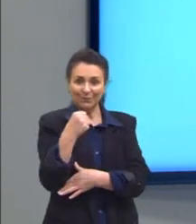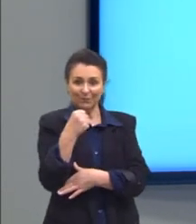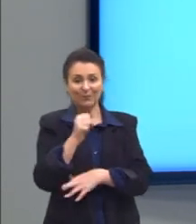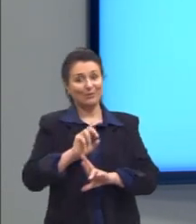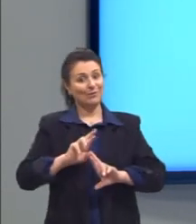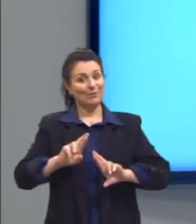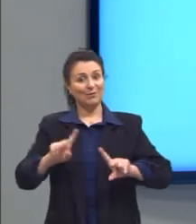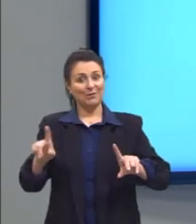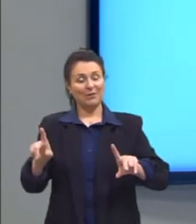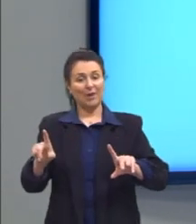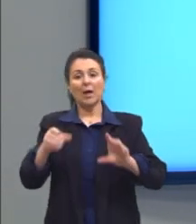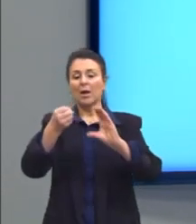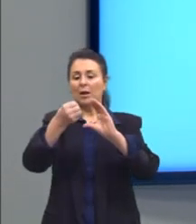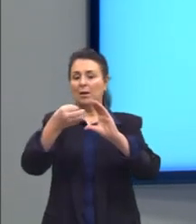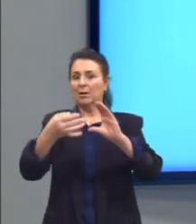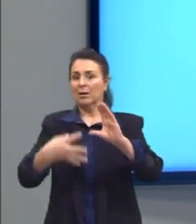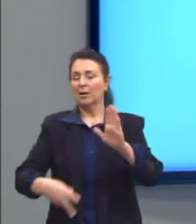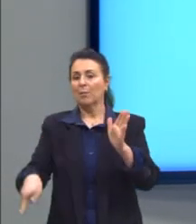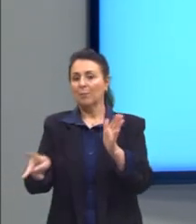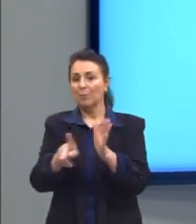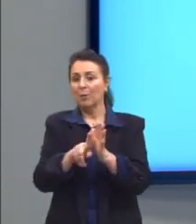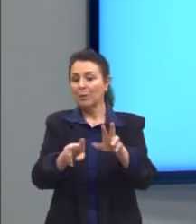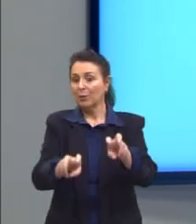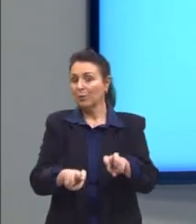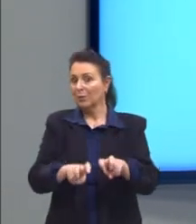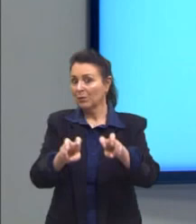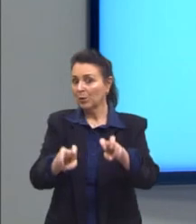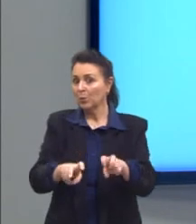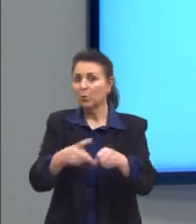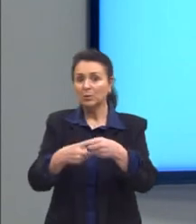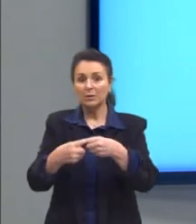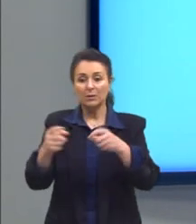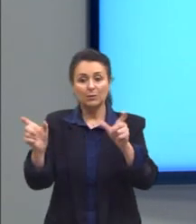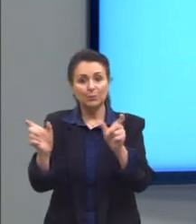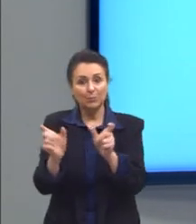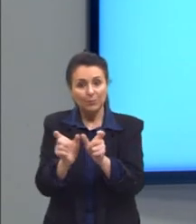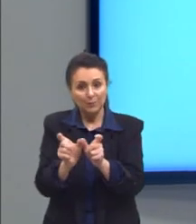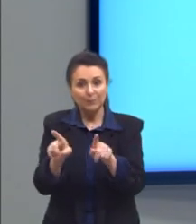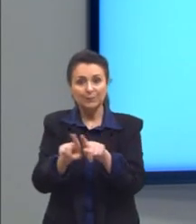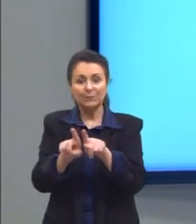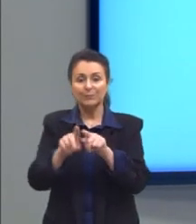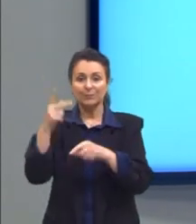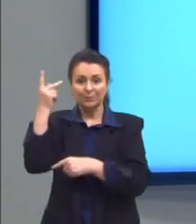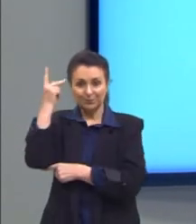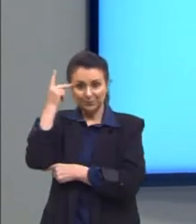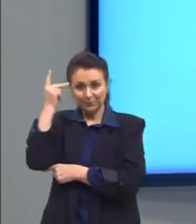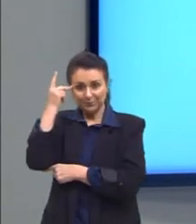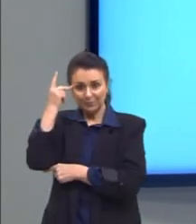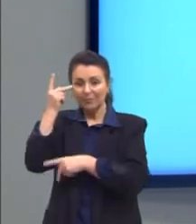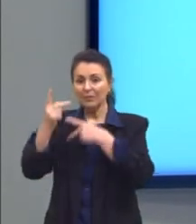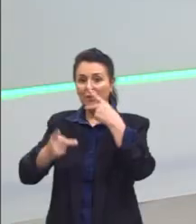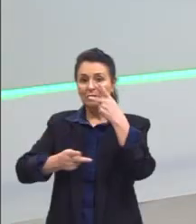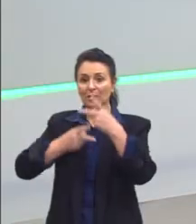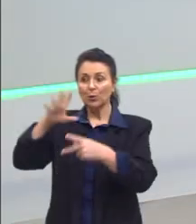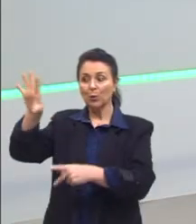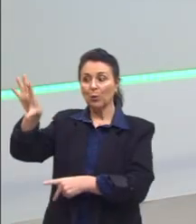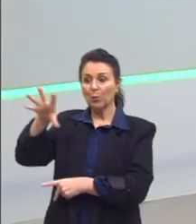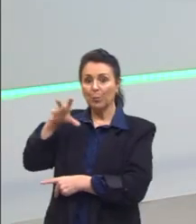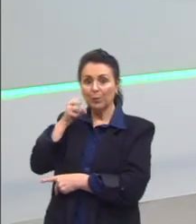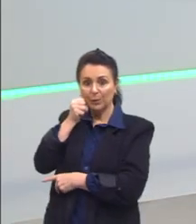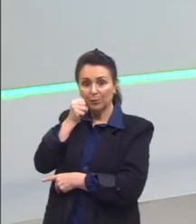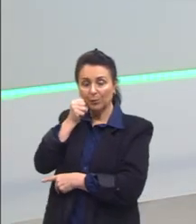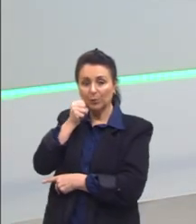característico do interior de São Paulo. A nossa questão aqui é sobre patrimônio linguístico, que nós também